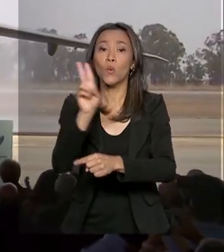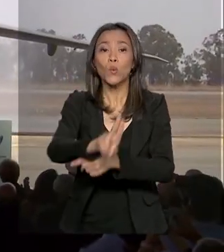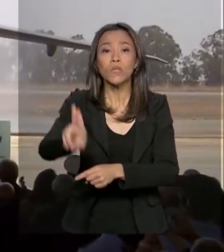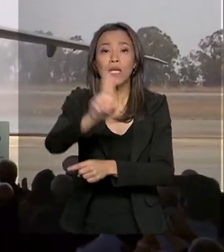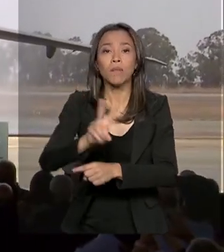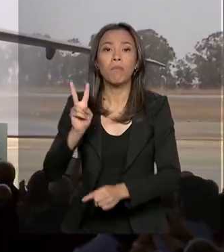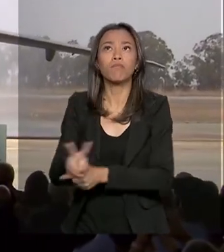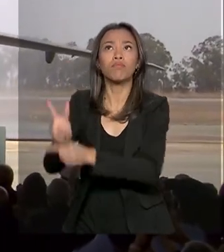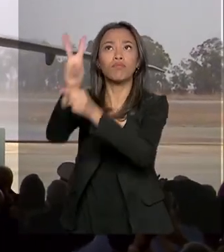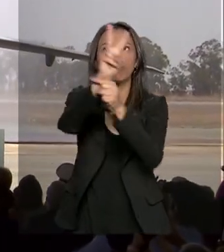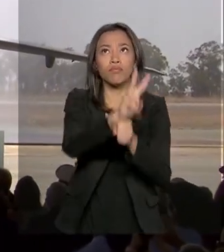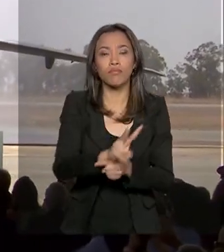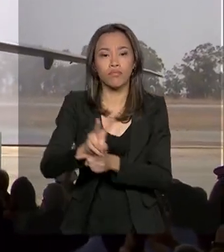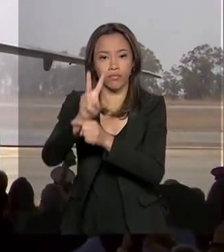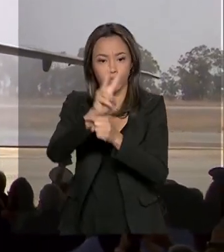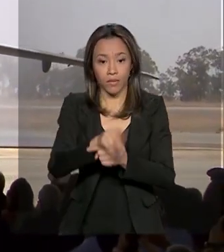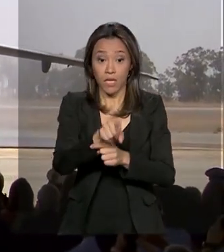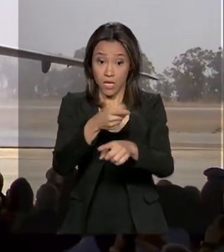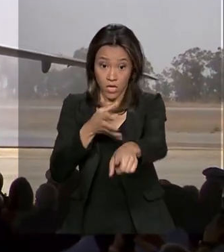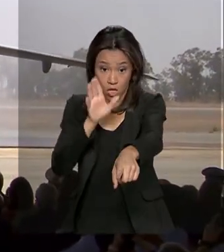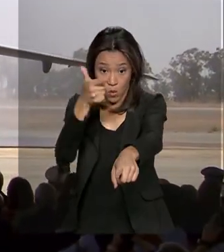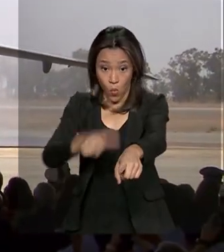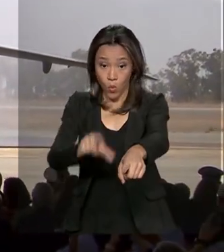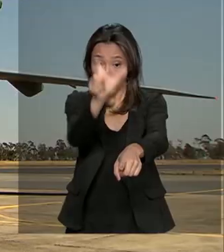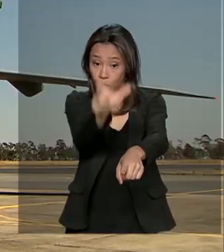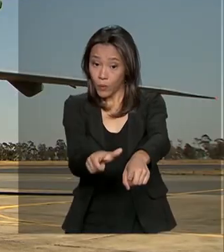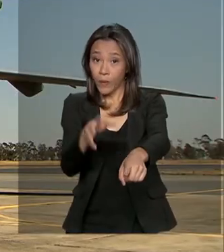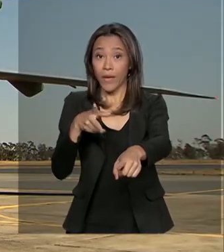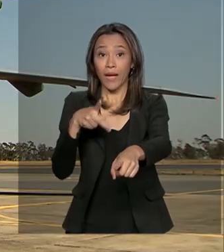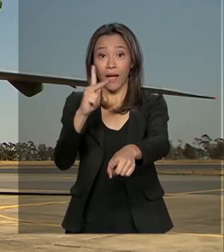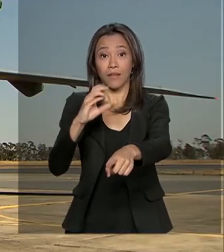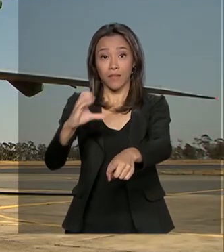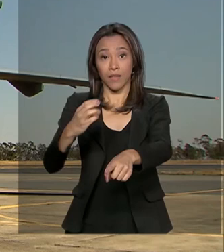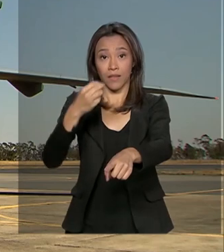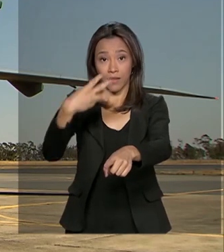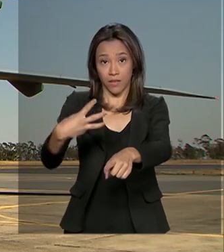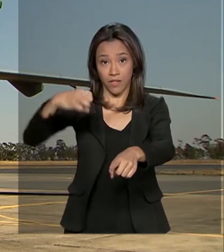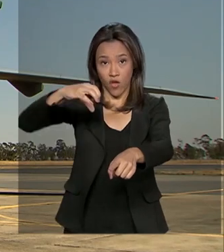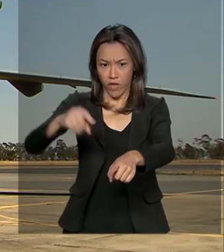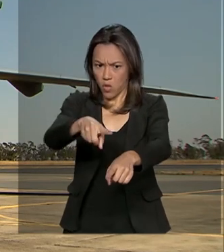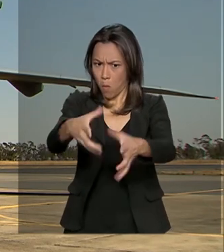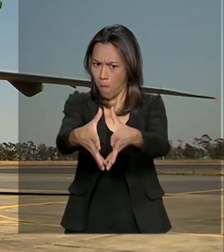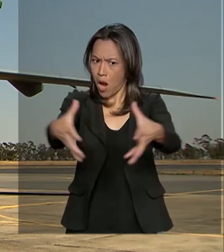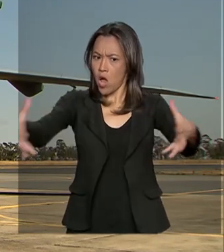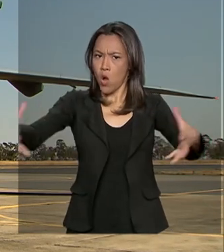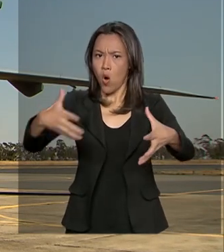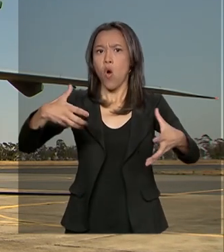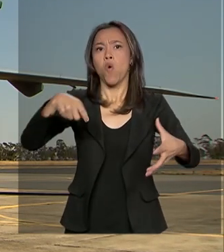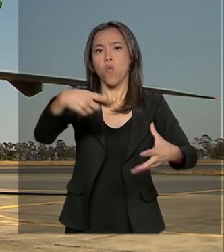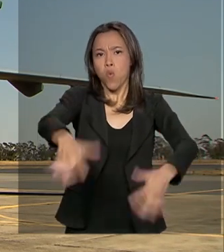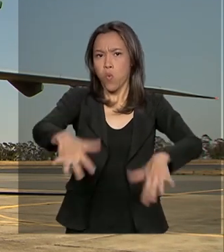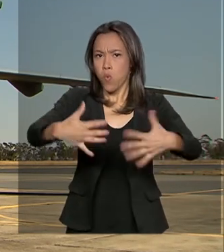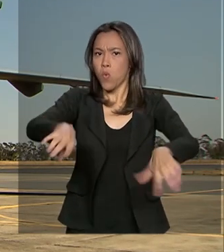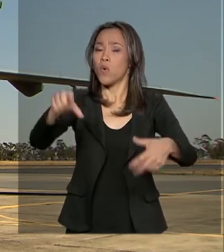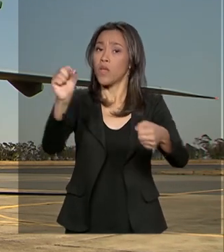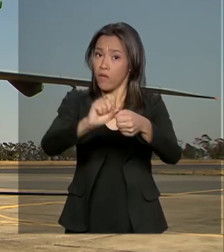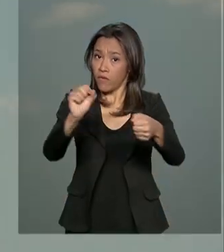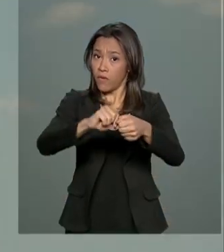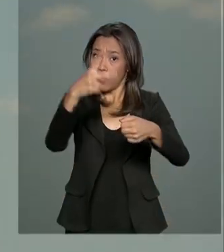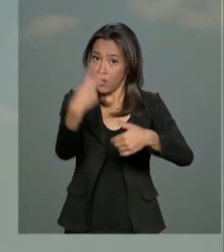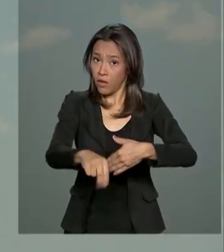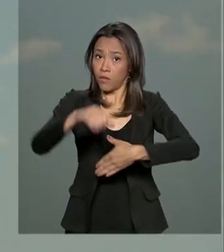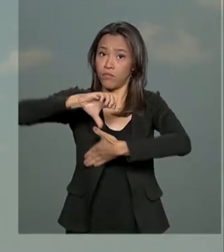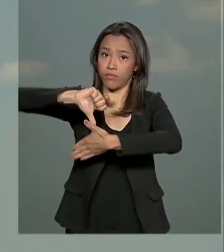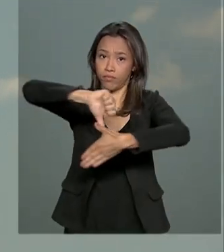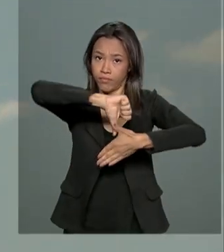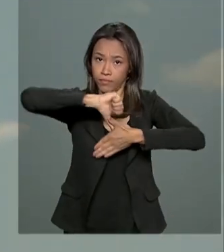Força Aérea recebeu ainda o primeiro KC-390, o maior avião militar desenvolvido e fabricado no hemisfério sul